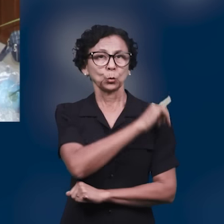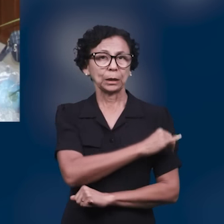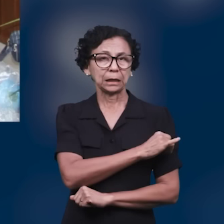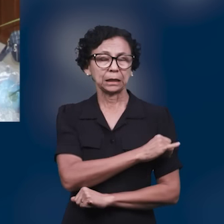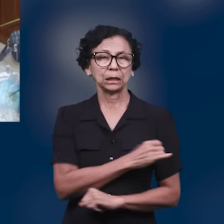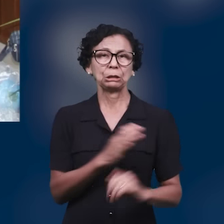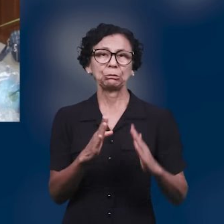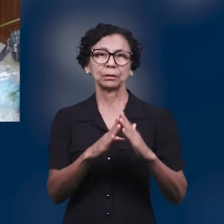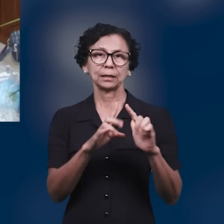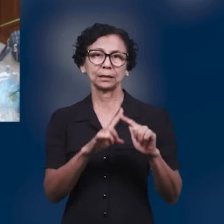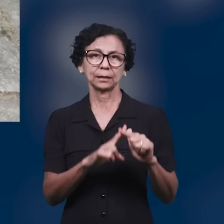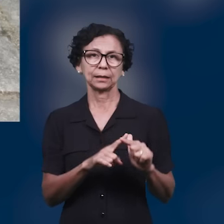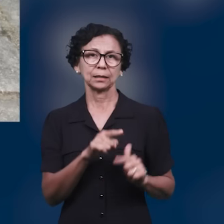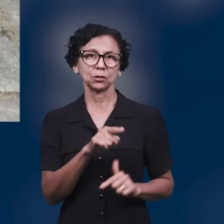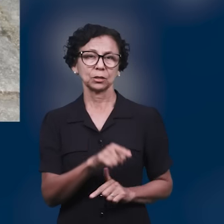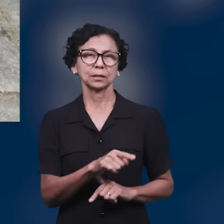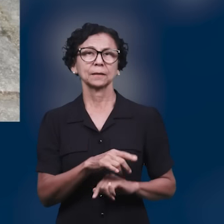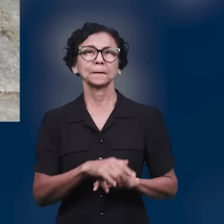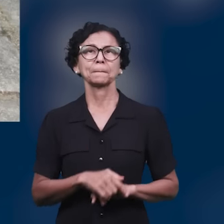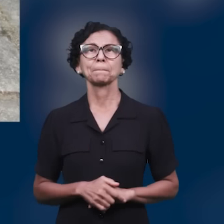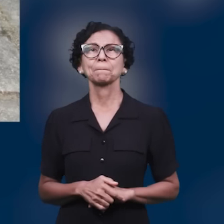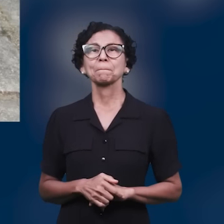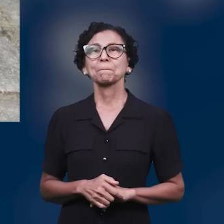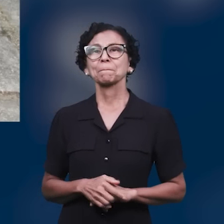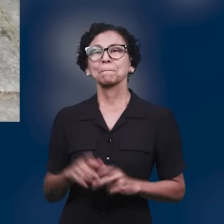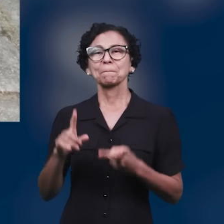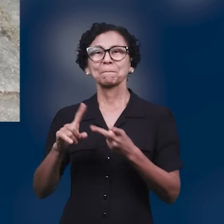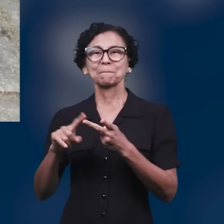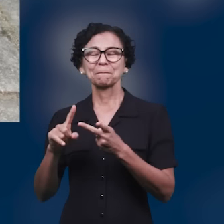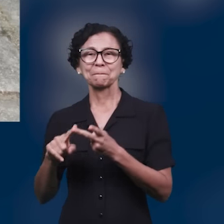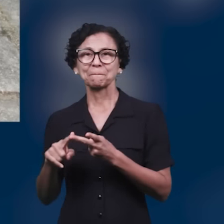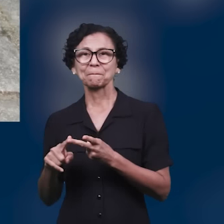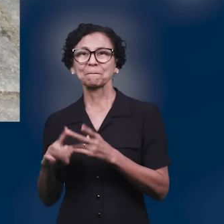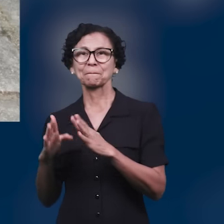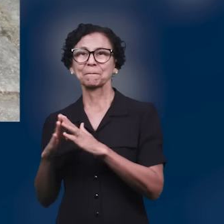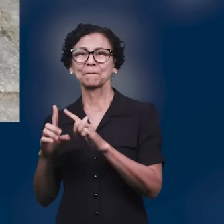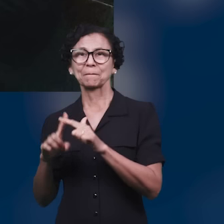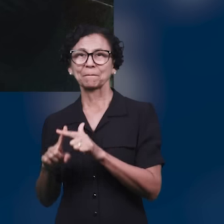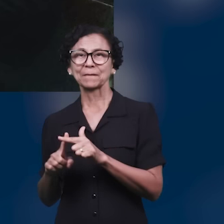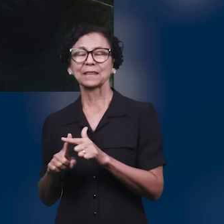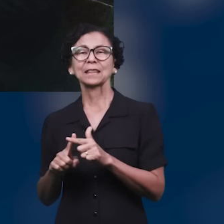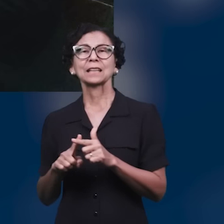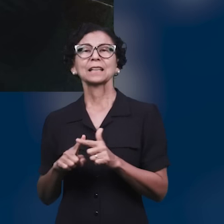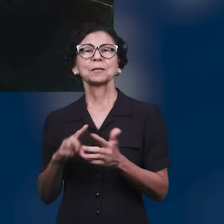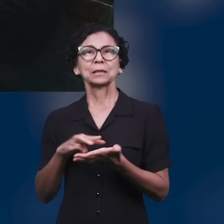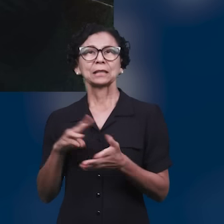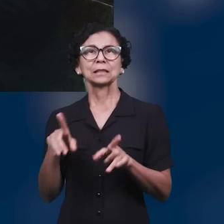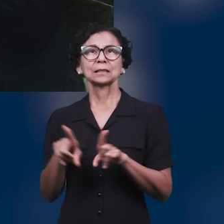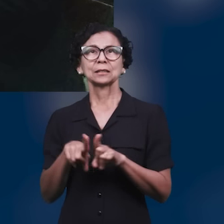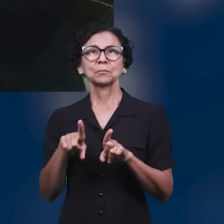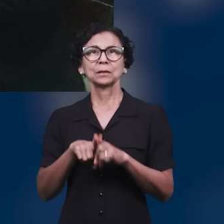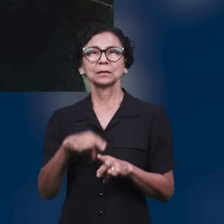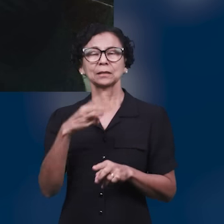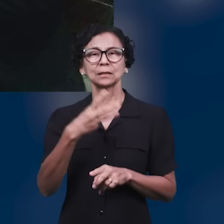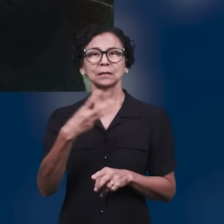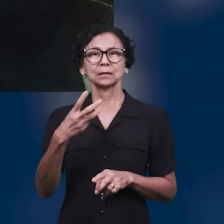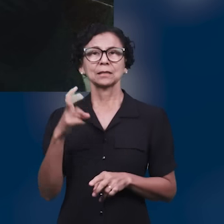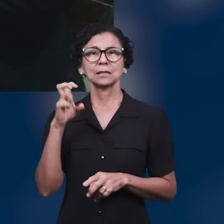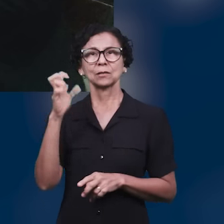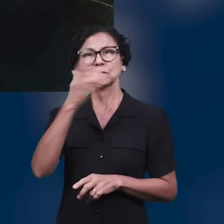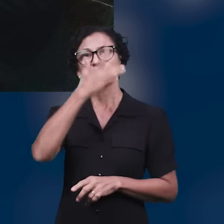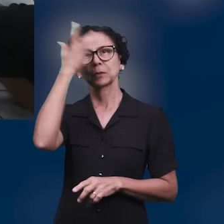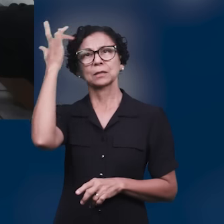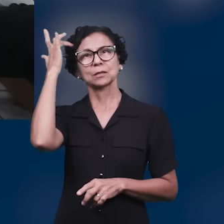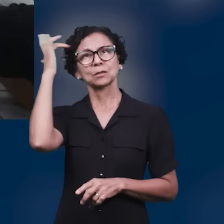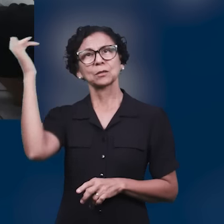Janeiro, com cerca de 350 pessoas. Já a segunda, onde compareceram cerca de 335 pessoas, aconteceu na